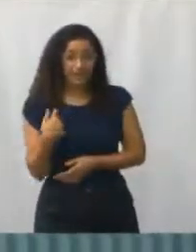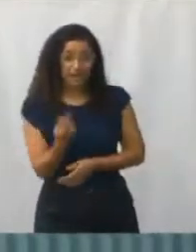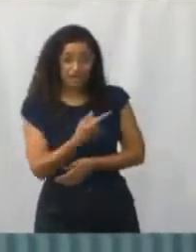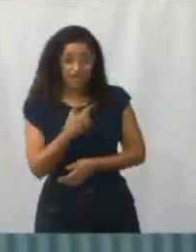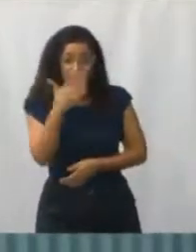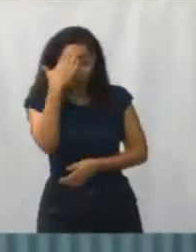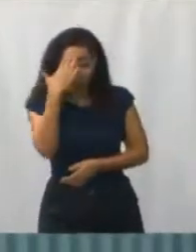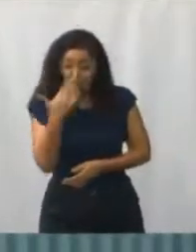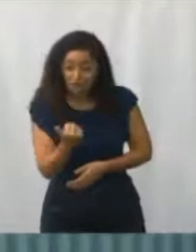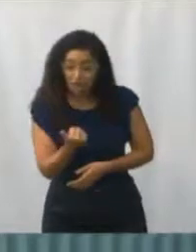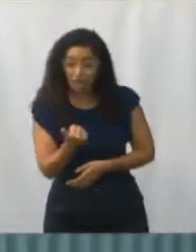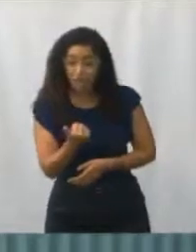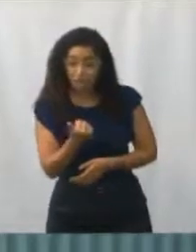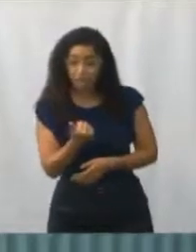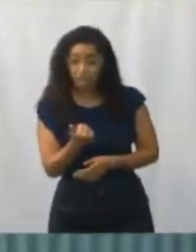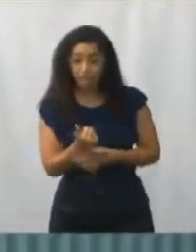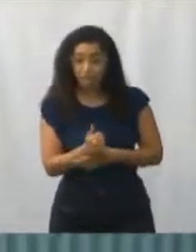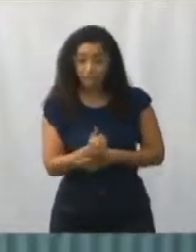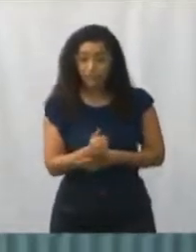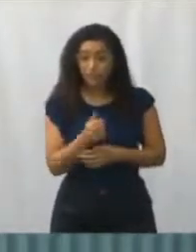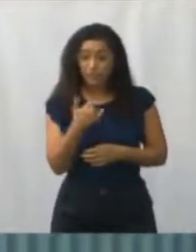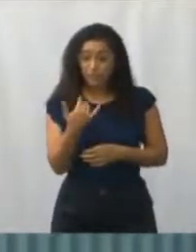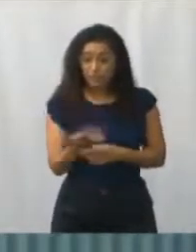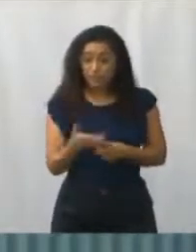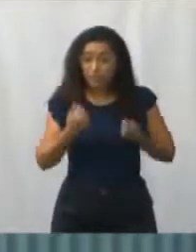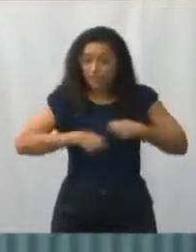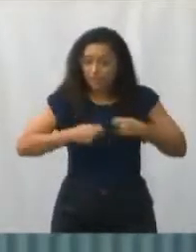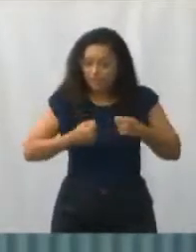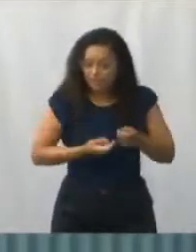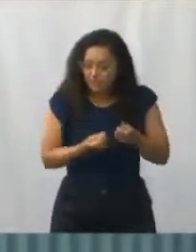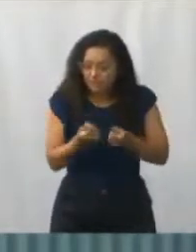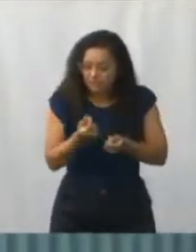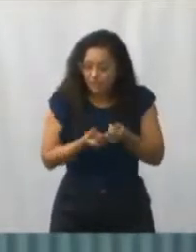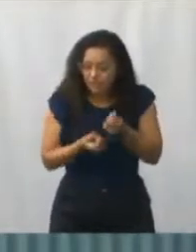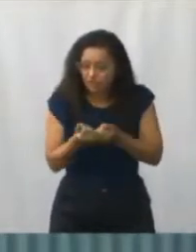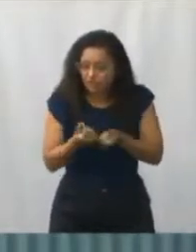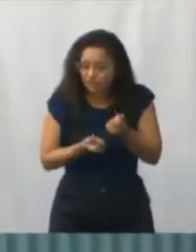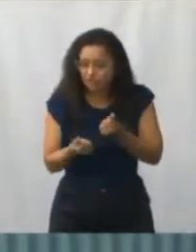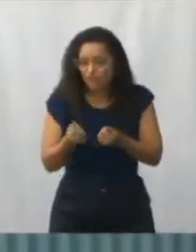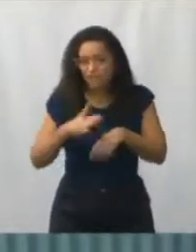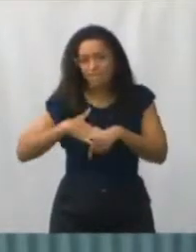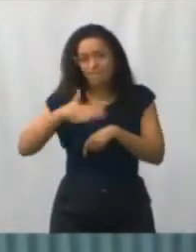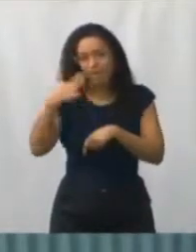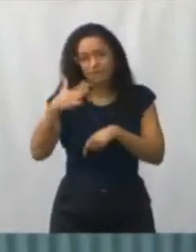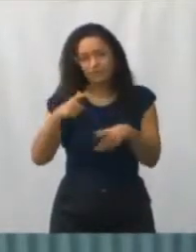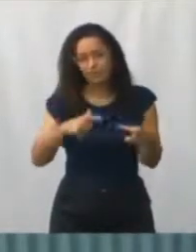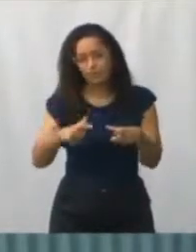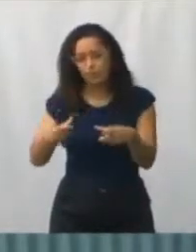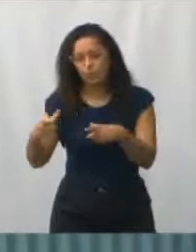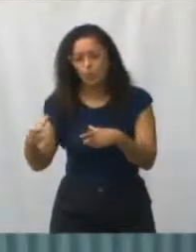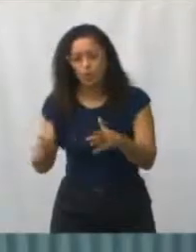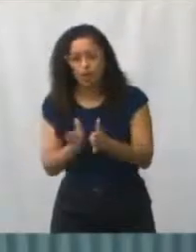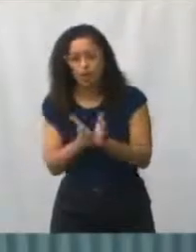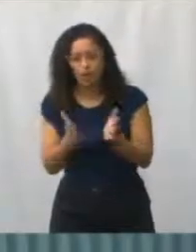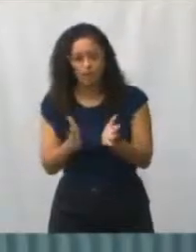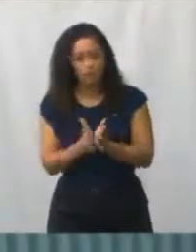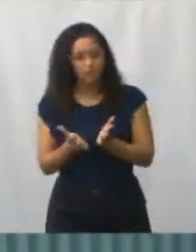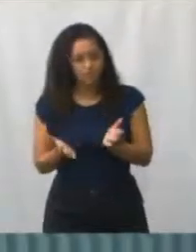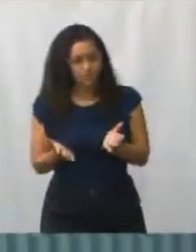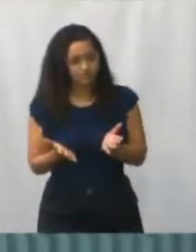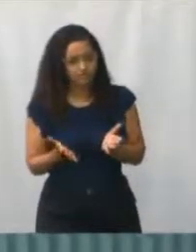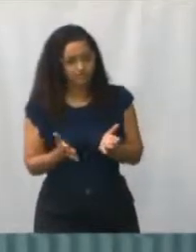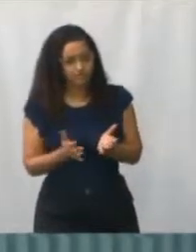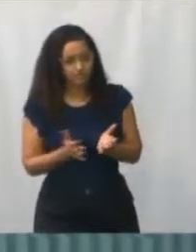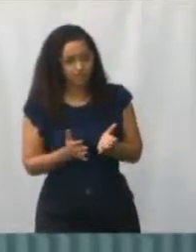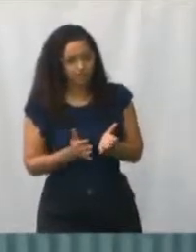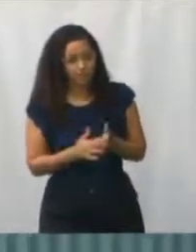de que esses investimentos mudarão e muito. Quando a gente terminar esse mandato, teremos uma vitória diferente. O